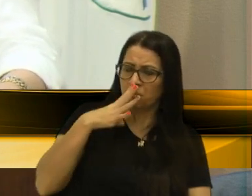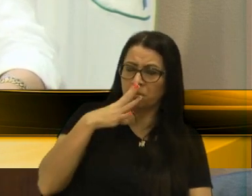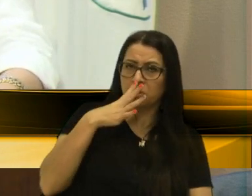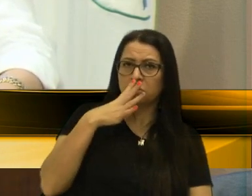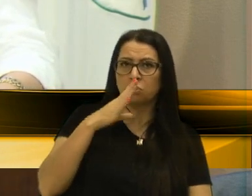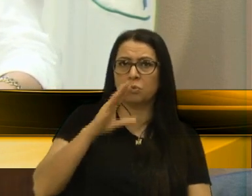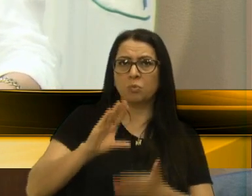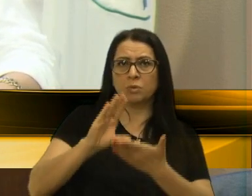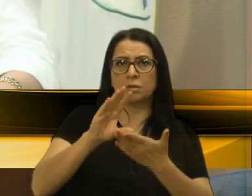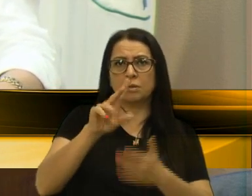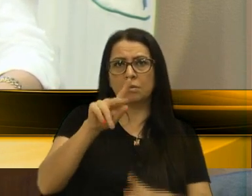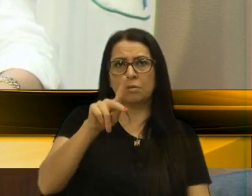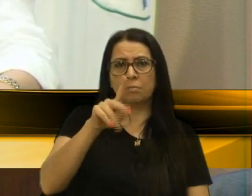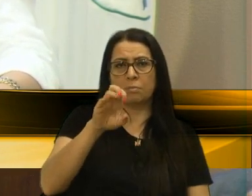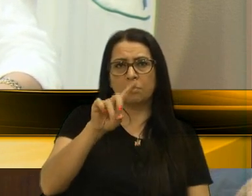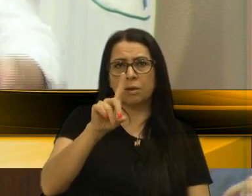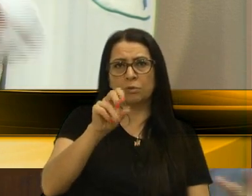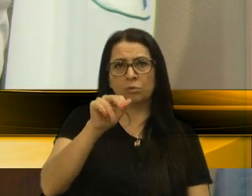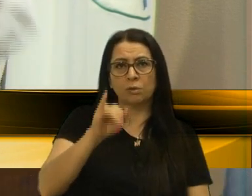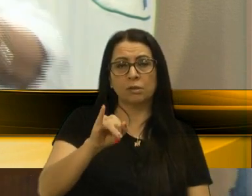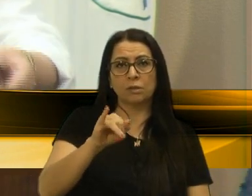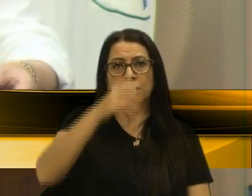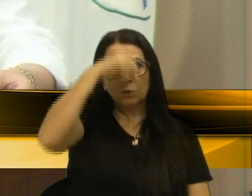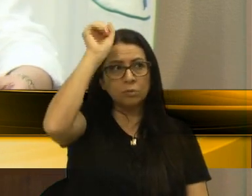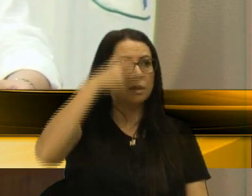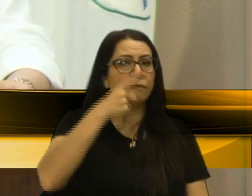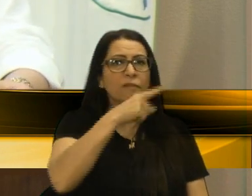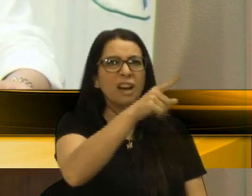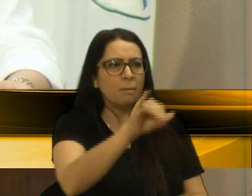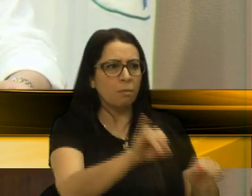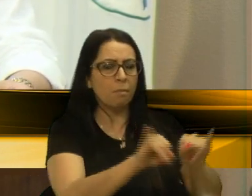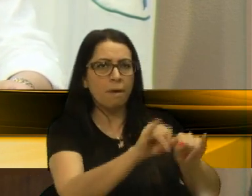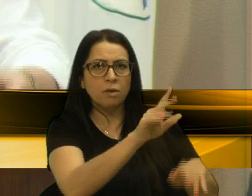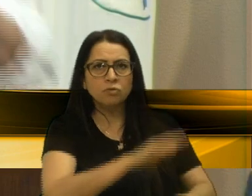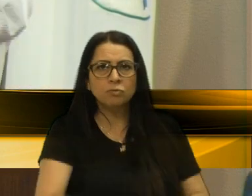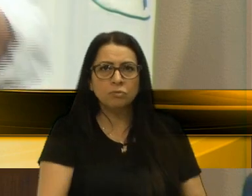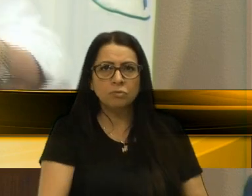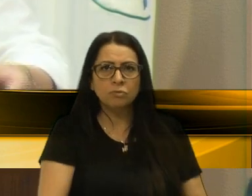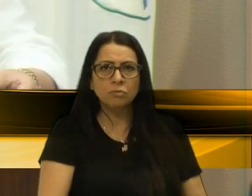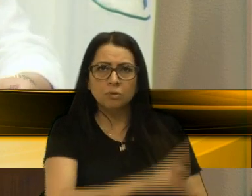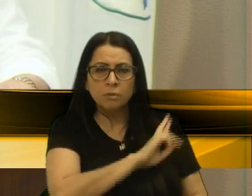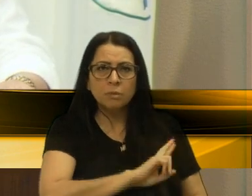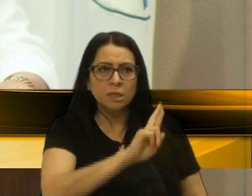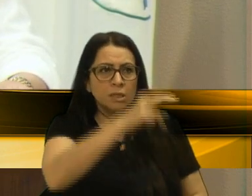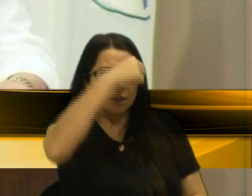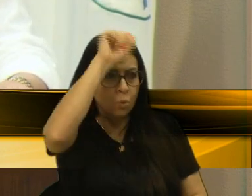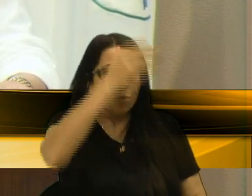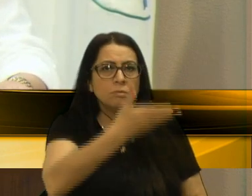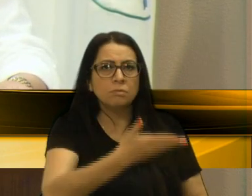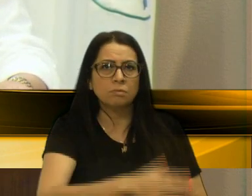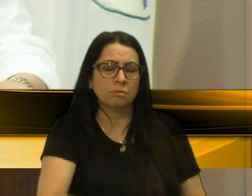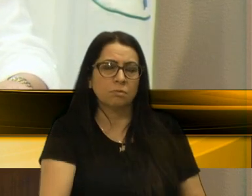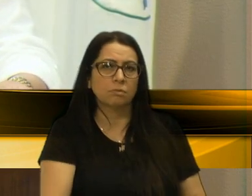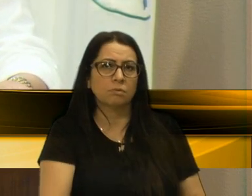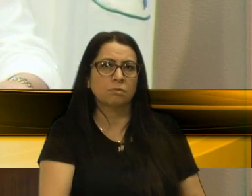o conselheiro pedone da Ux, ir lá falar besteira. Ele está representando a Ux.